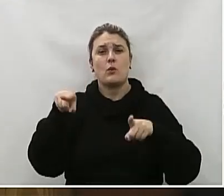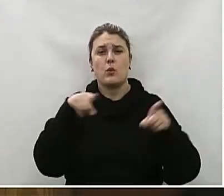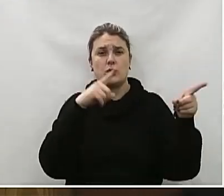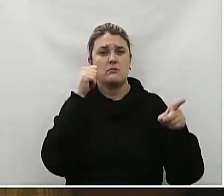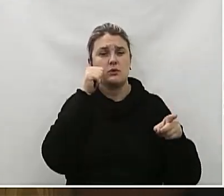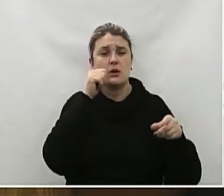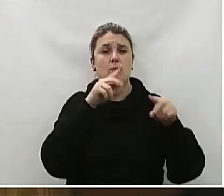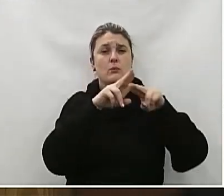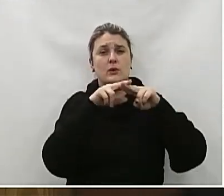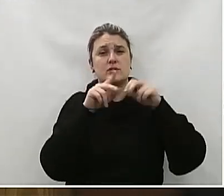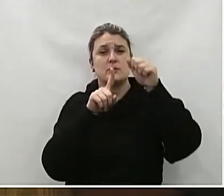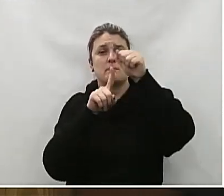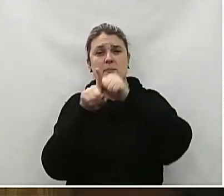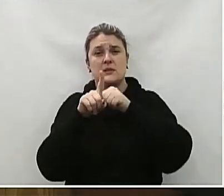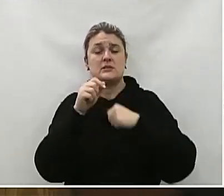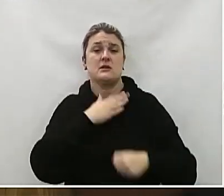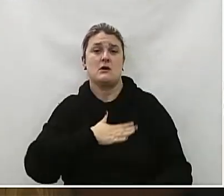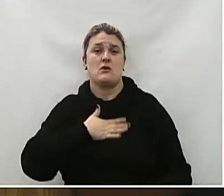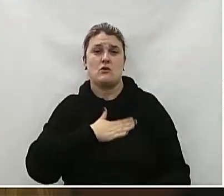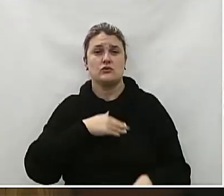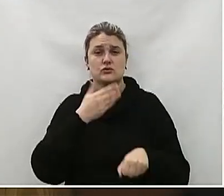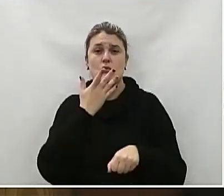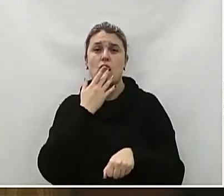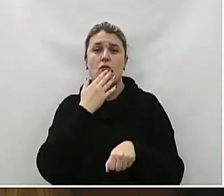virtude do mês Agosto Lilás